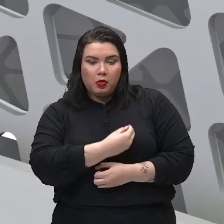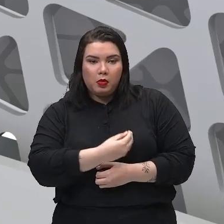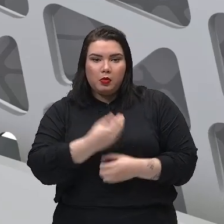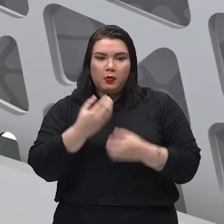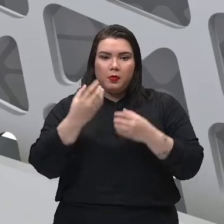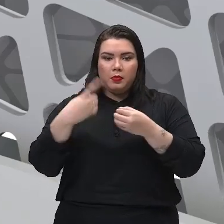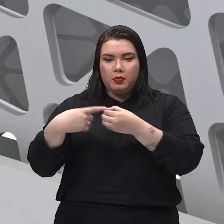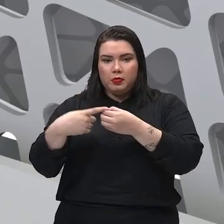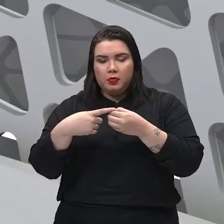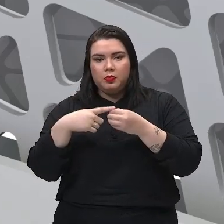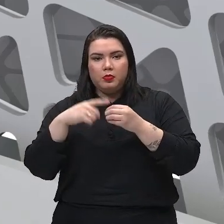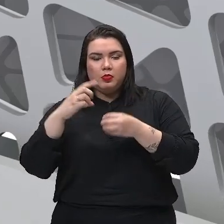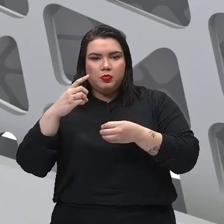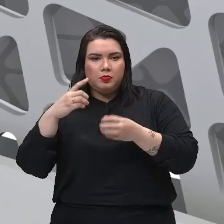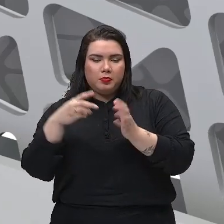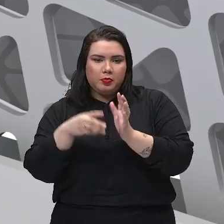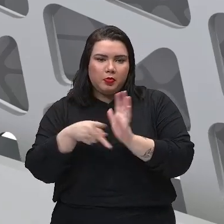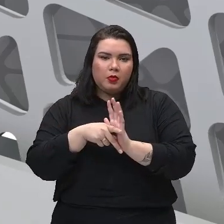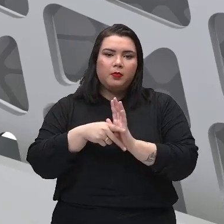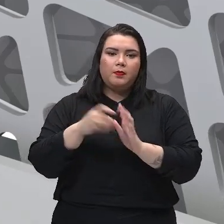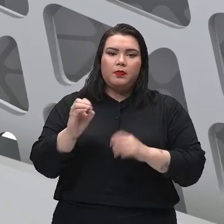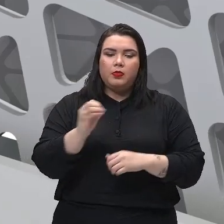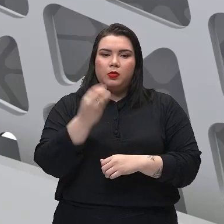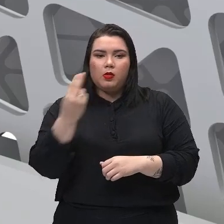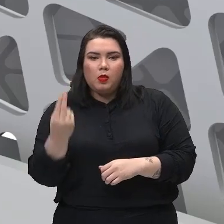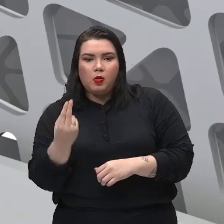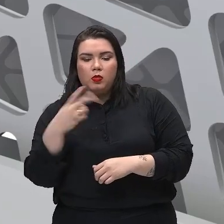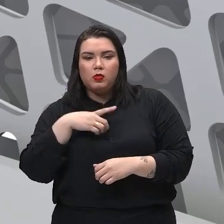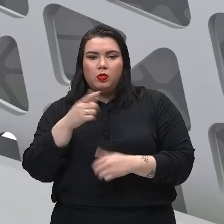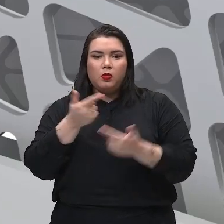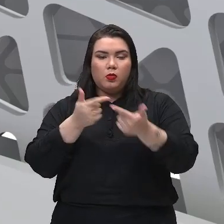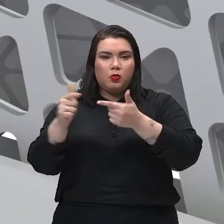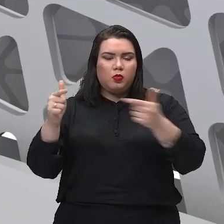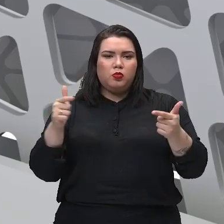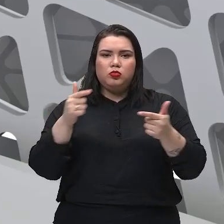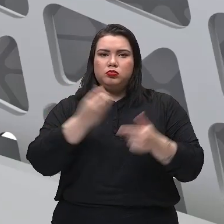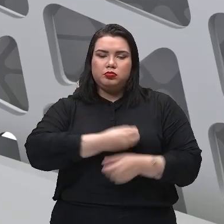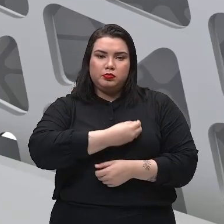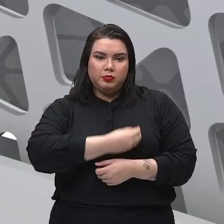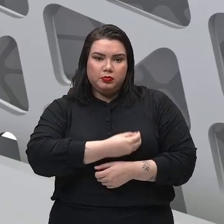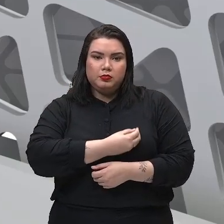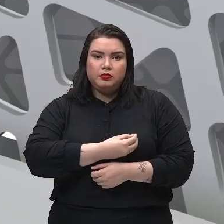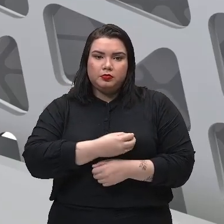municípios, ou se você está aí presente em qualquer lugar do Brasil, né?